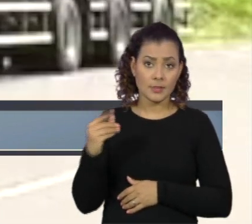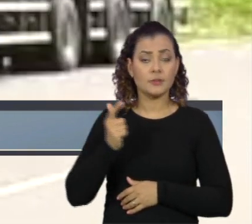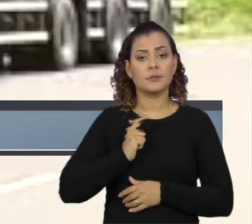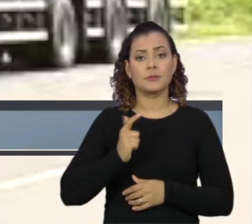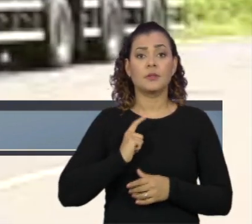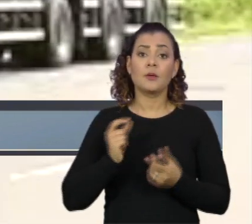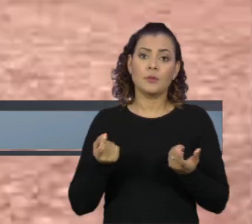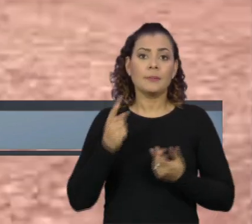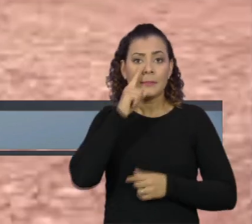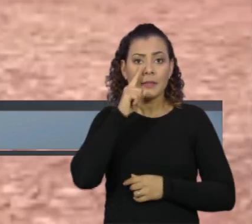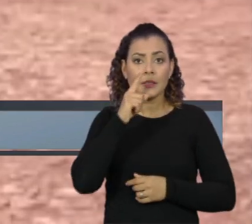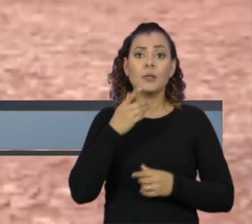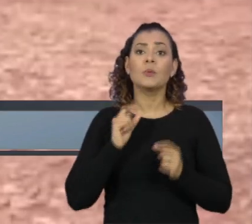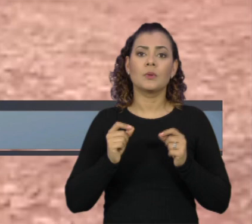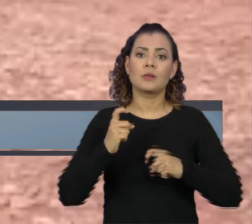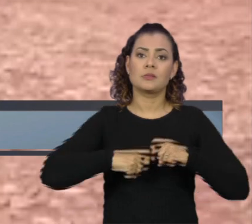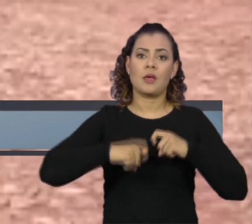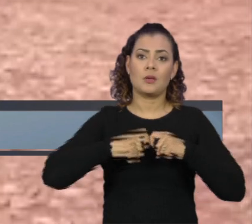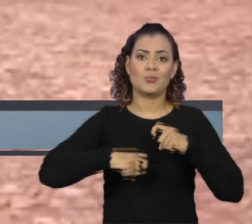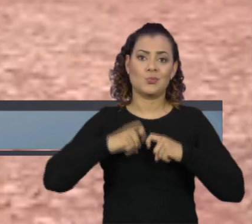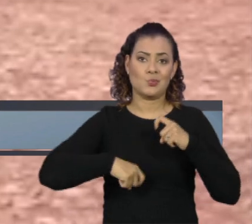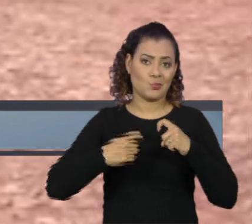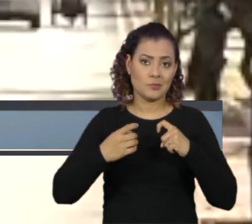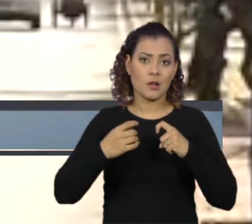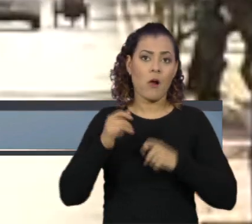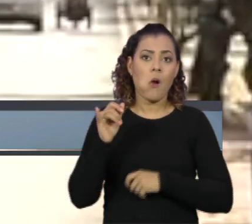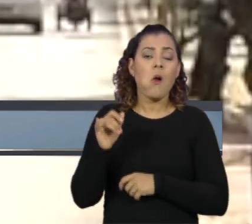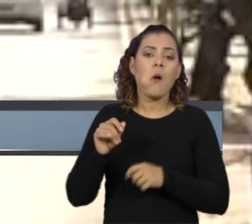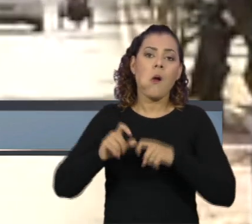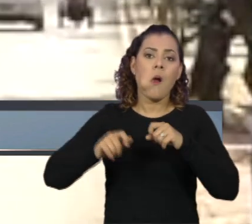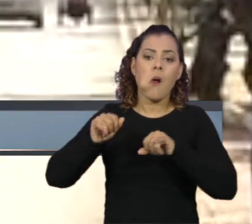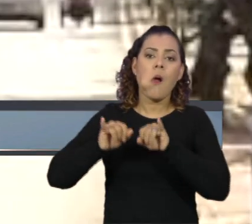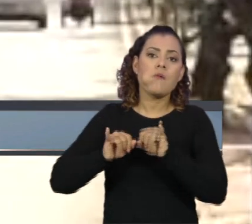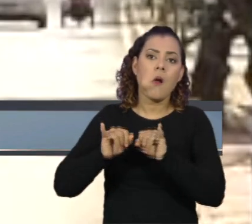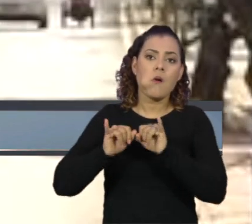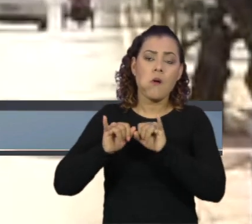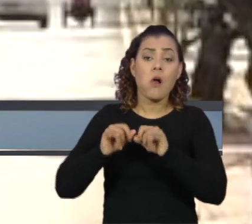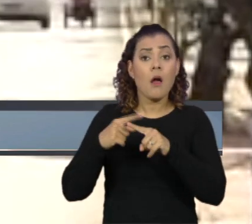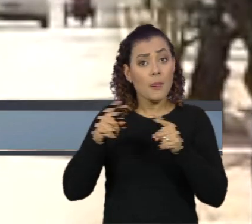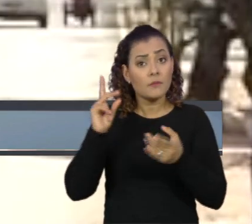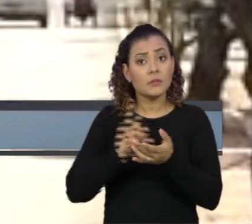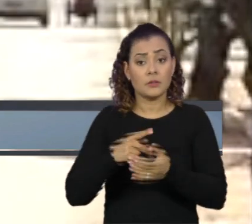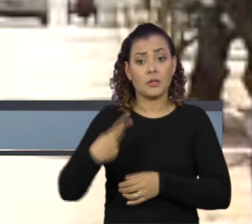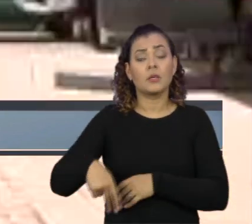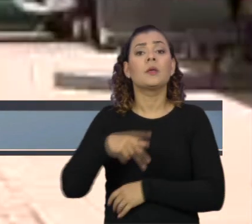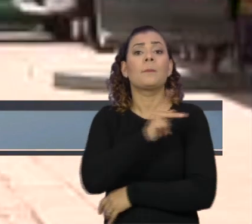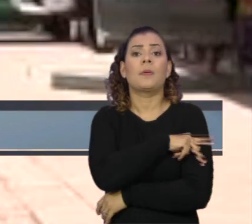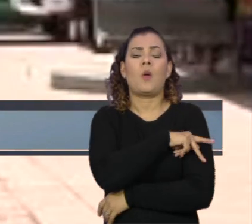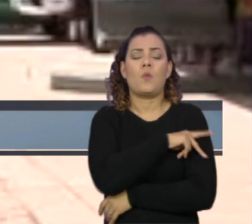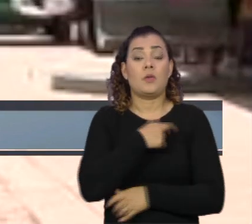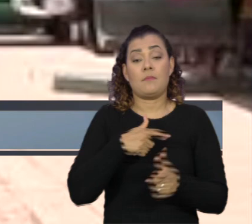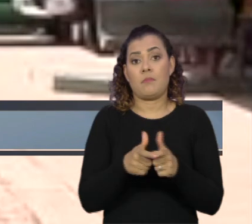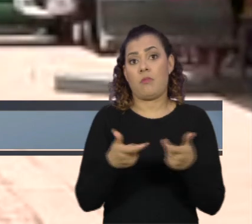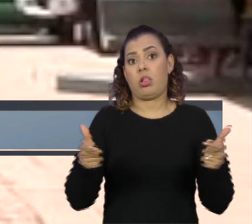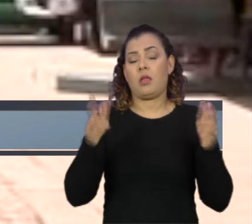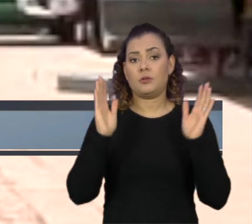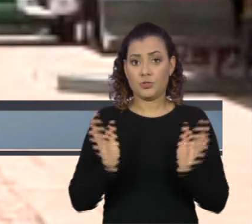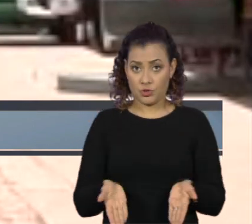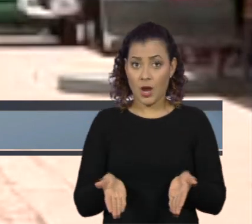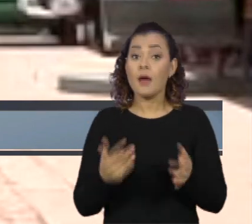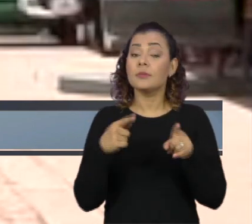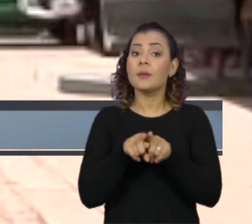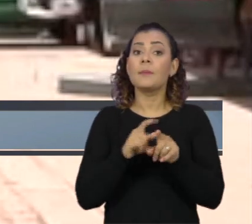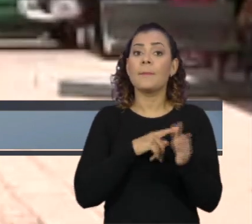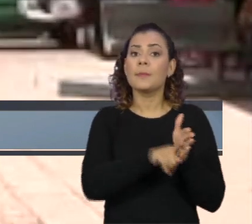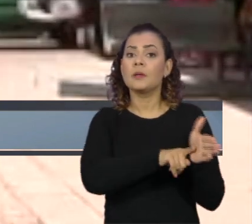se arriscam vendendo sexo. Aqui no Piauí, o crescimento foi ainda maior que o índice nacional. De acordo